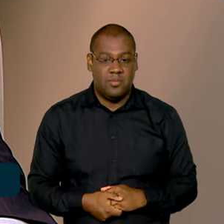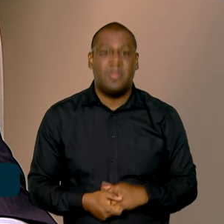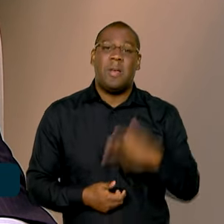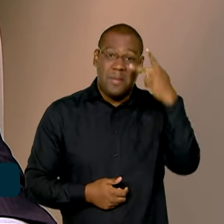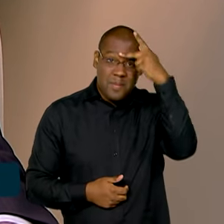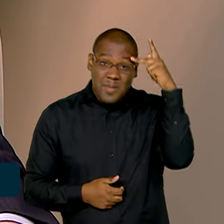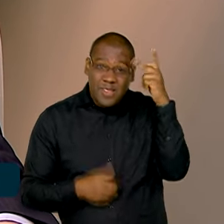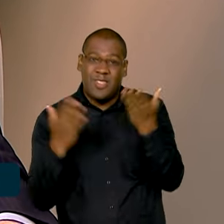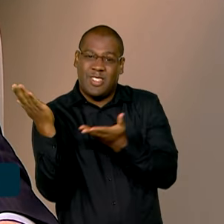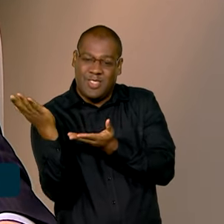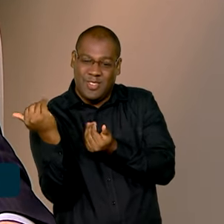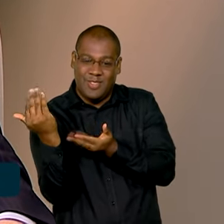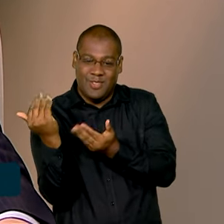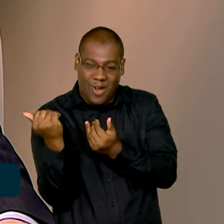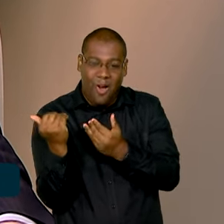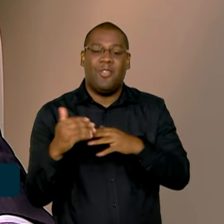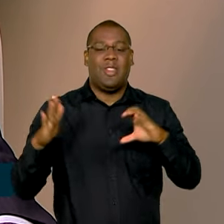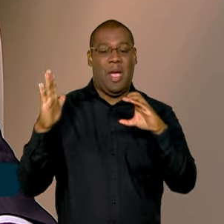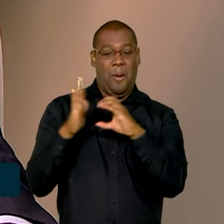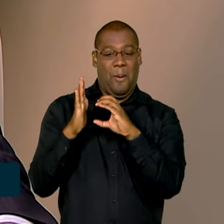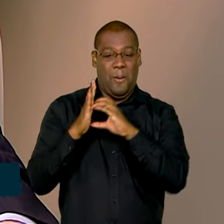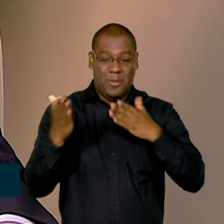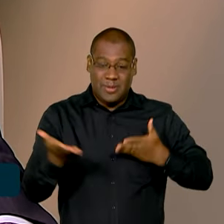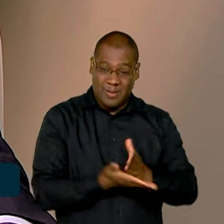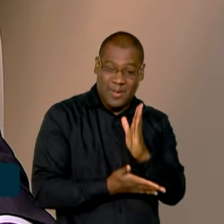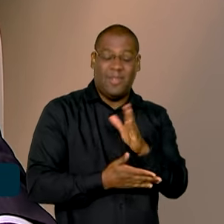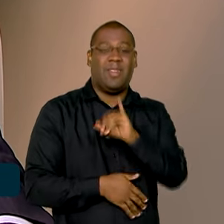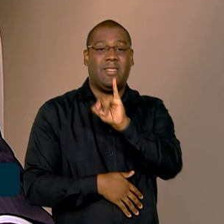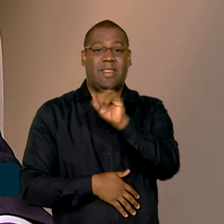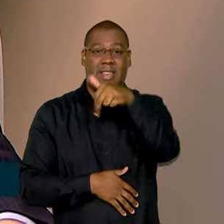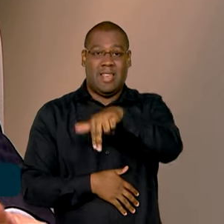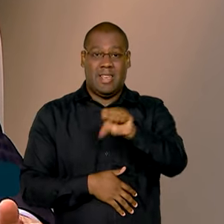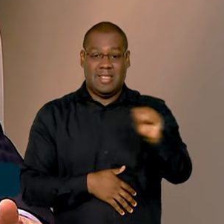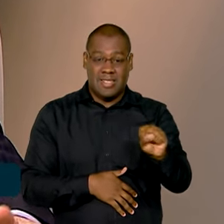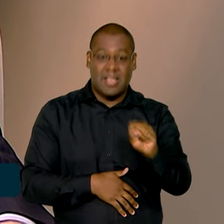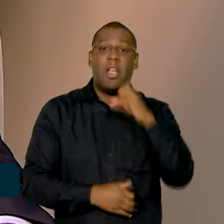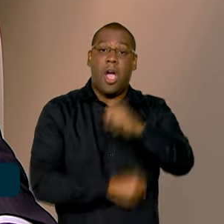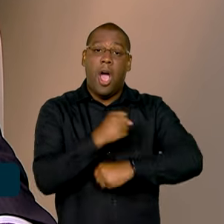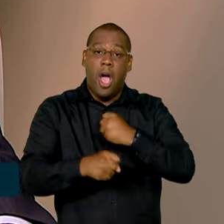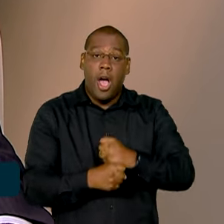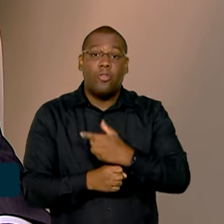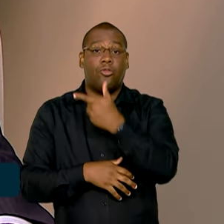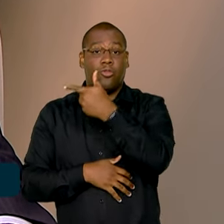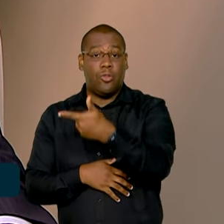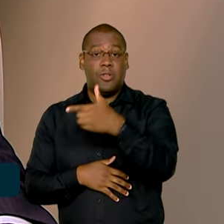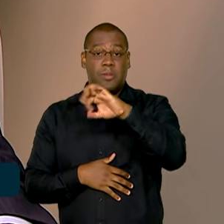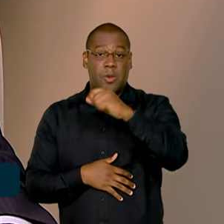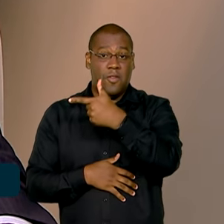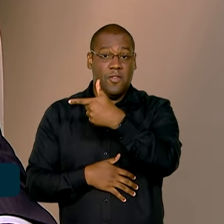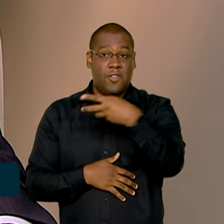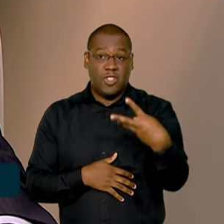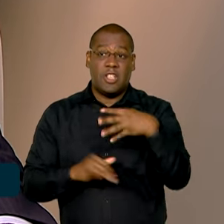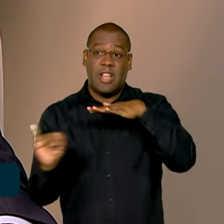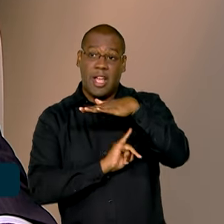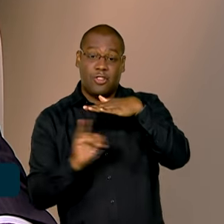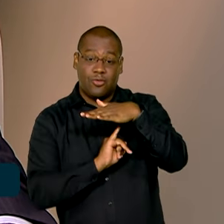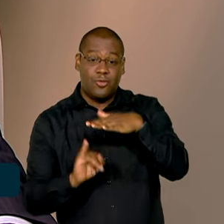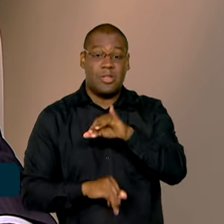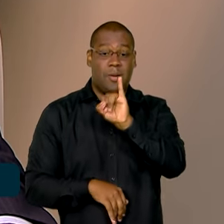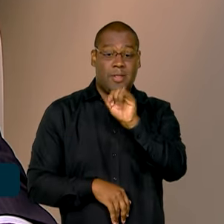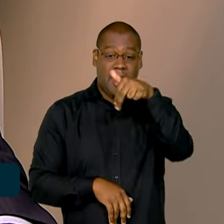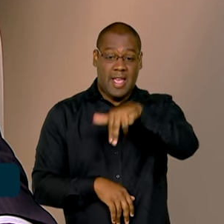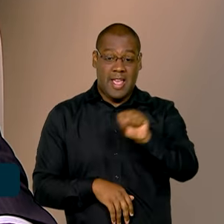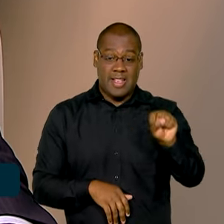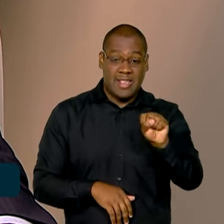jovens na nossa casa, que é uma casa que completa 100 anos. Olha só. 2022, em 2023. Centenária. Centenária. E esse